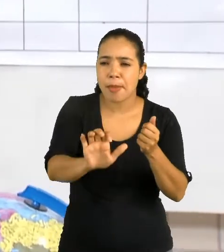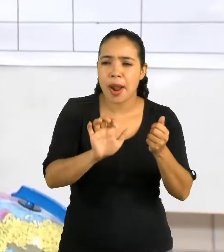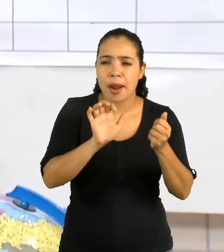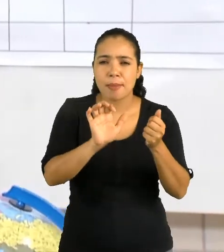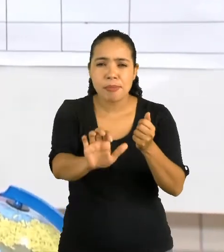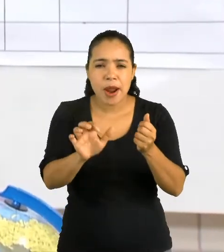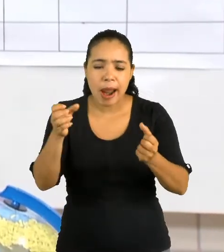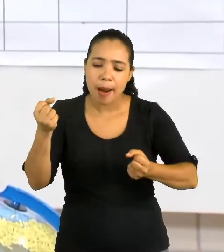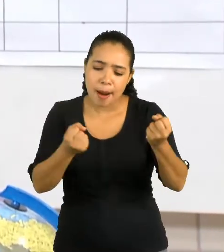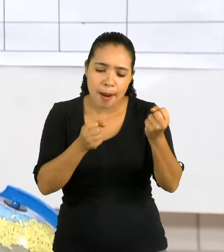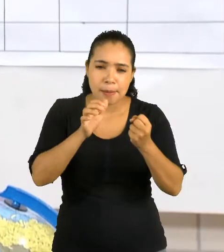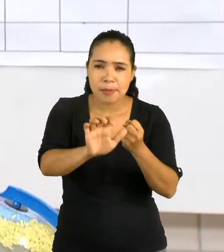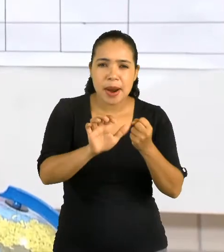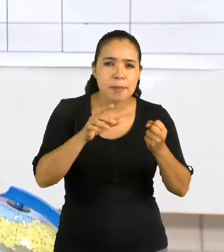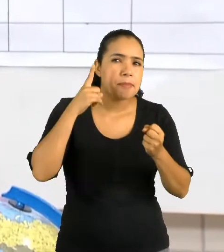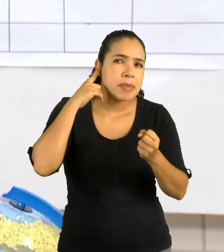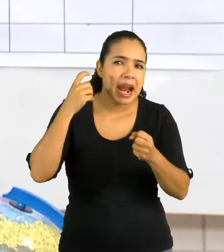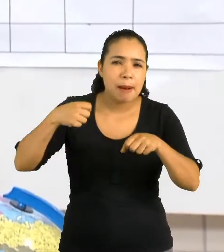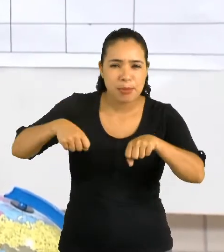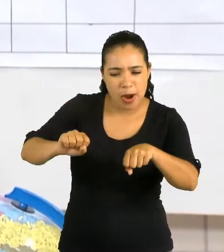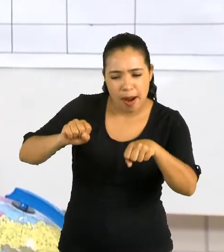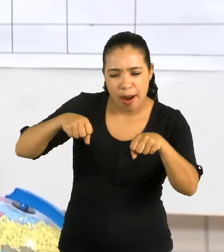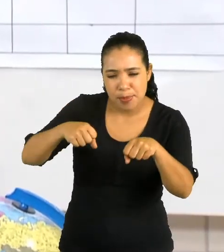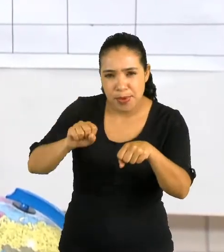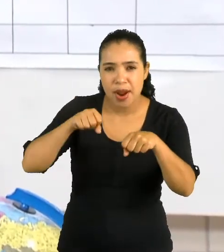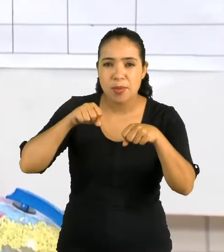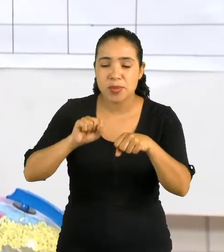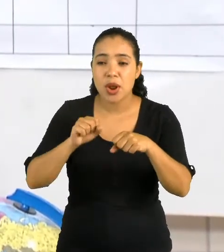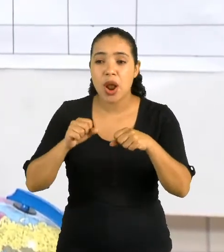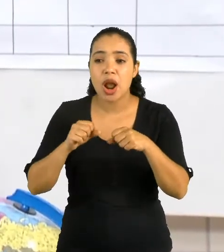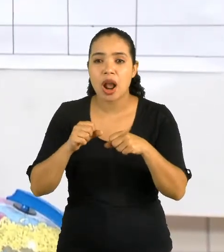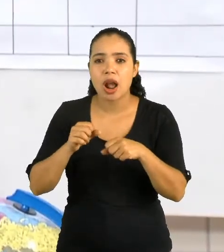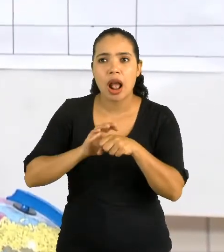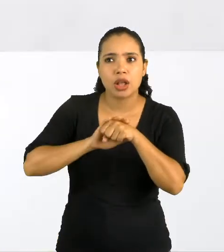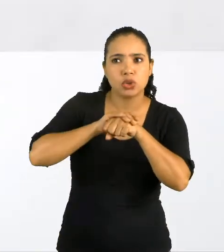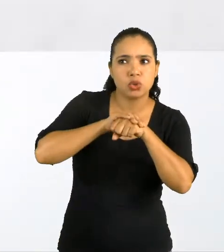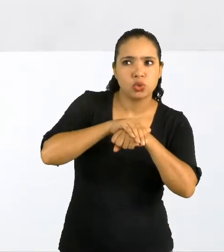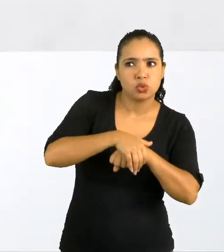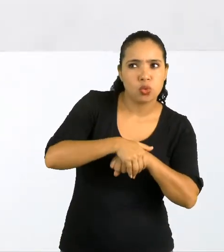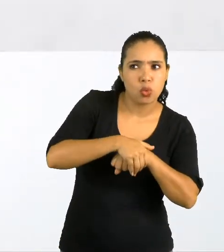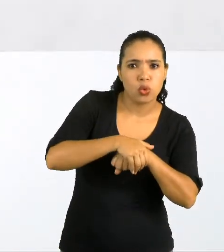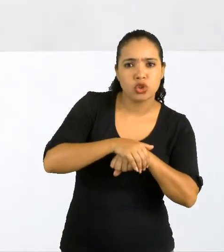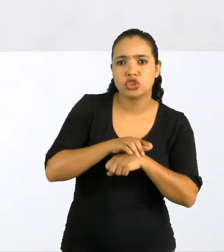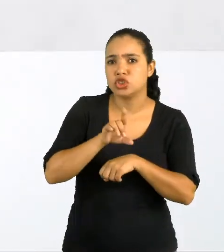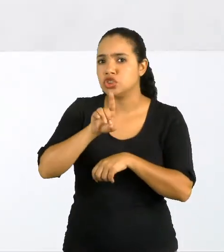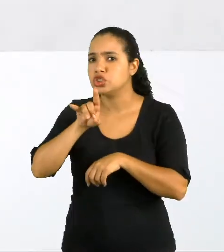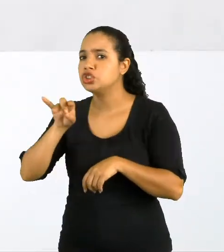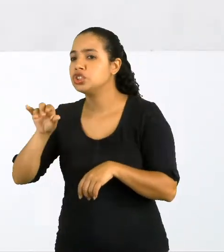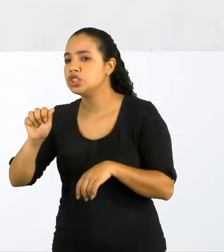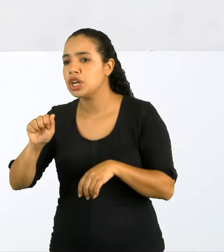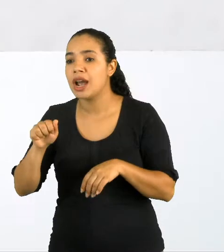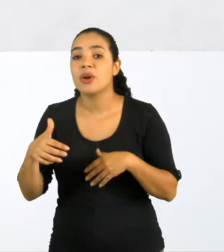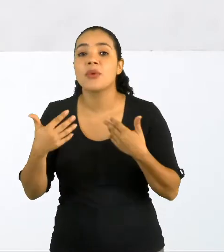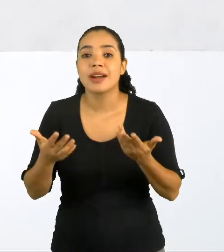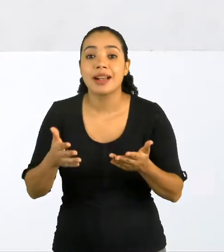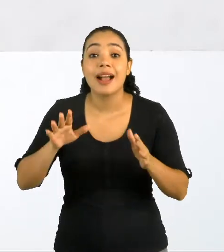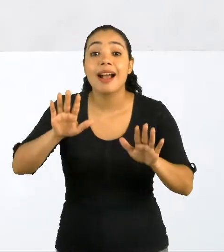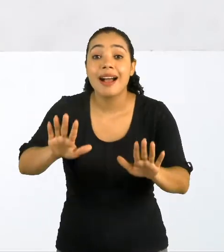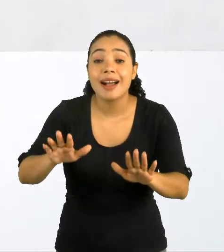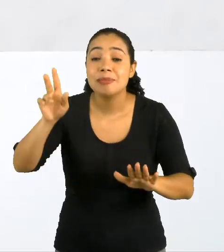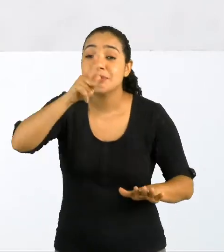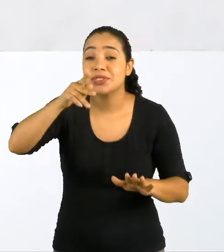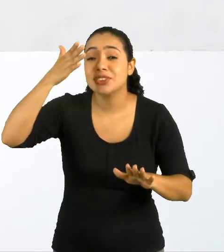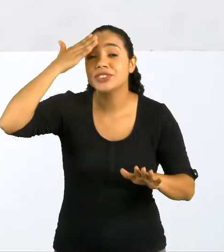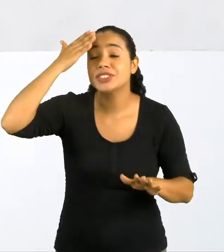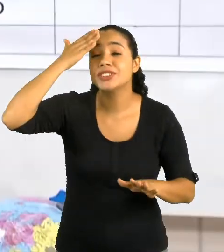som dos carros e das motos? Qual é o período que a gente mais ouve? Professora, eu sei, eu sei. É durante o dia.